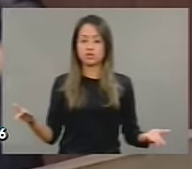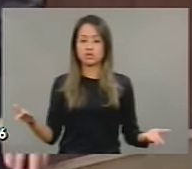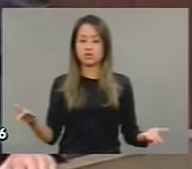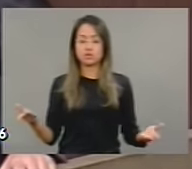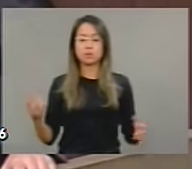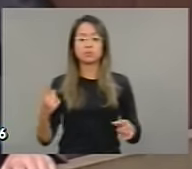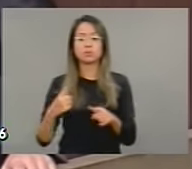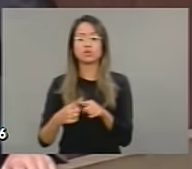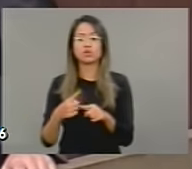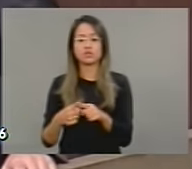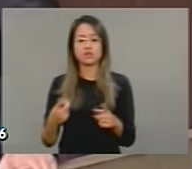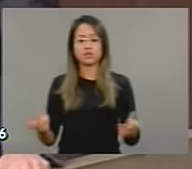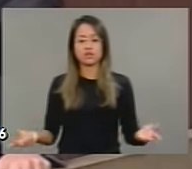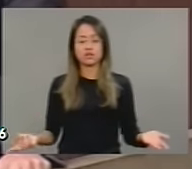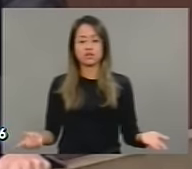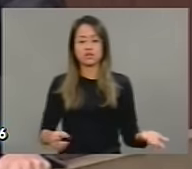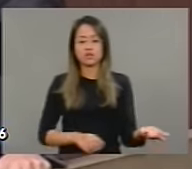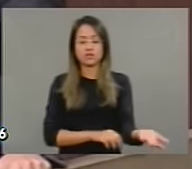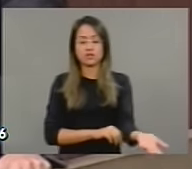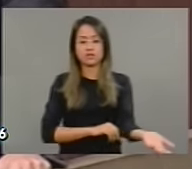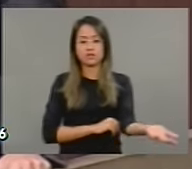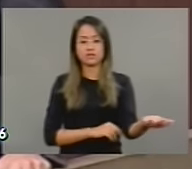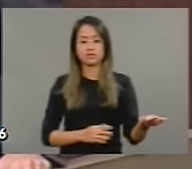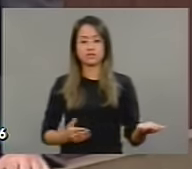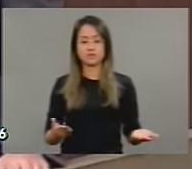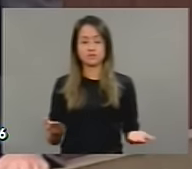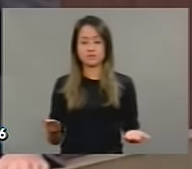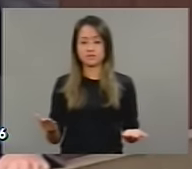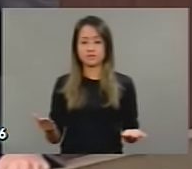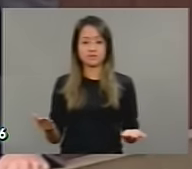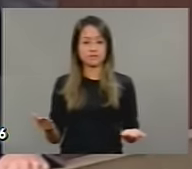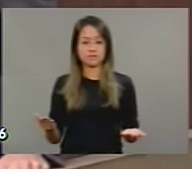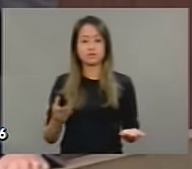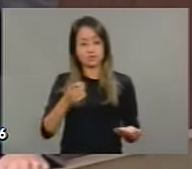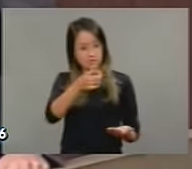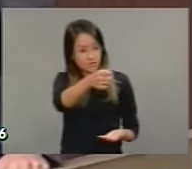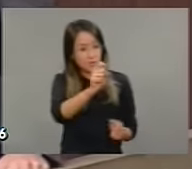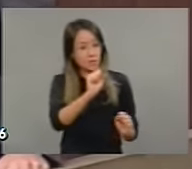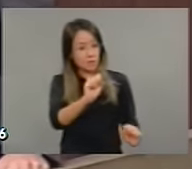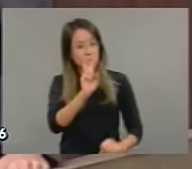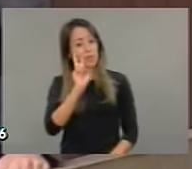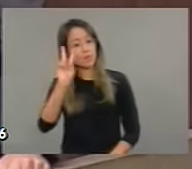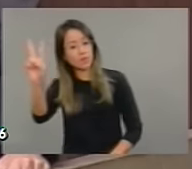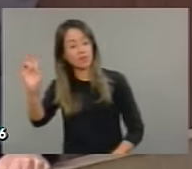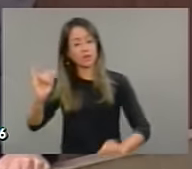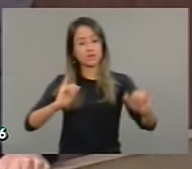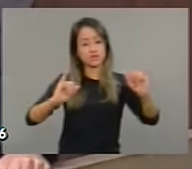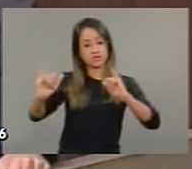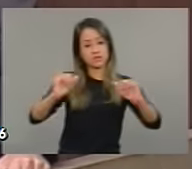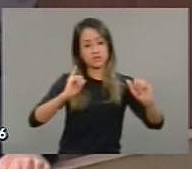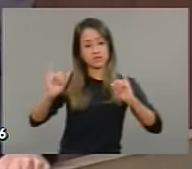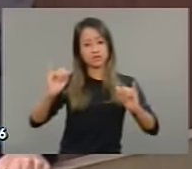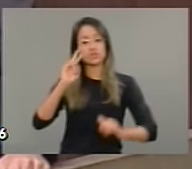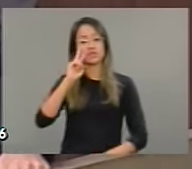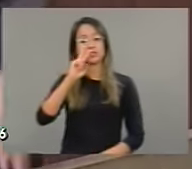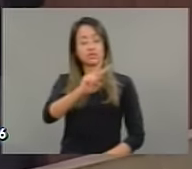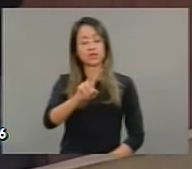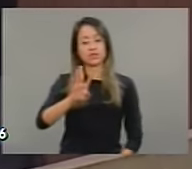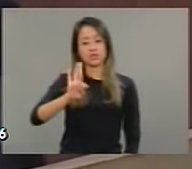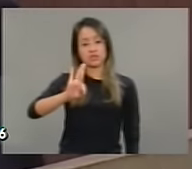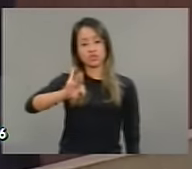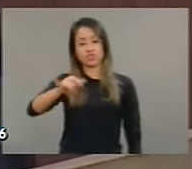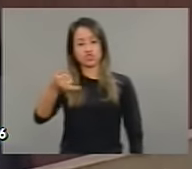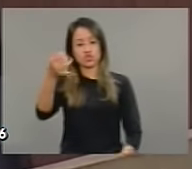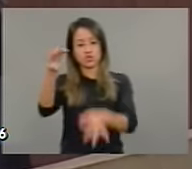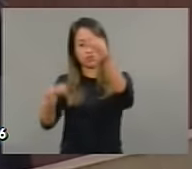daquele homicídio. Que, inclusive, é só entrar na internet, você abre a página do Tribunal de Justiça, você